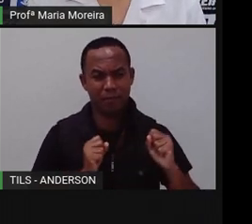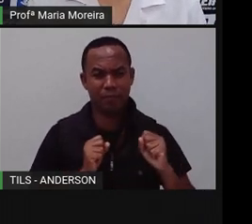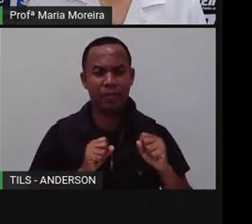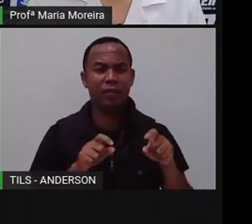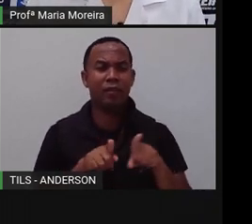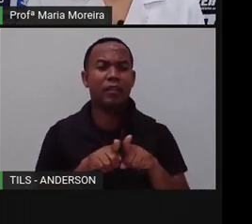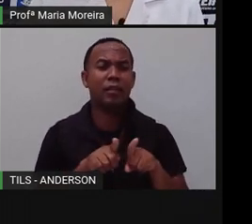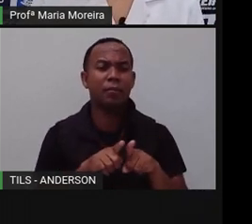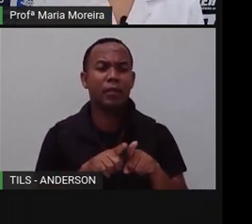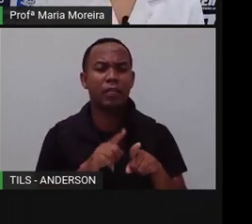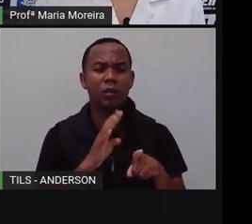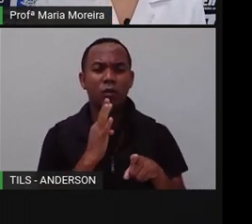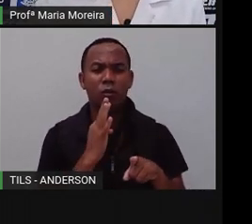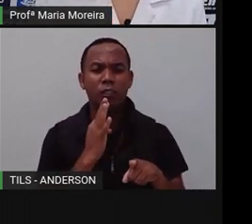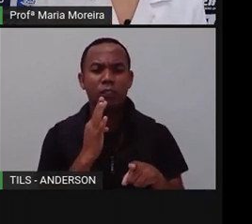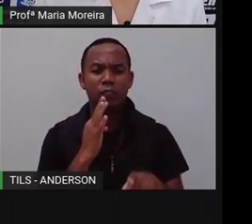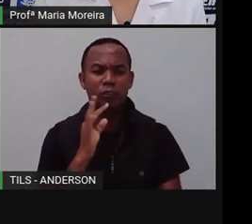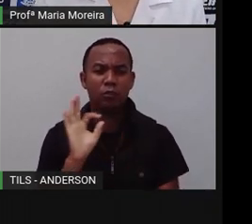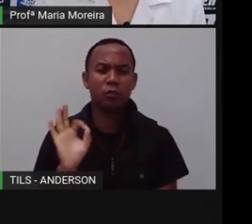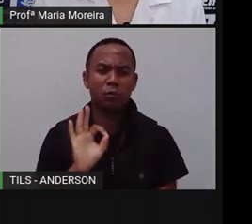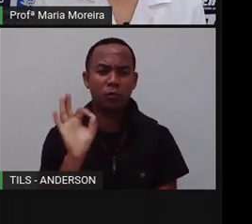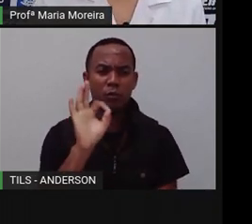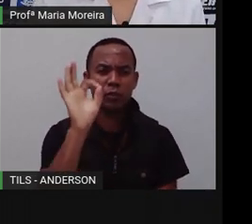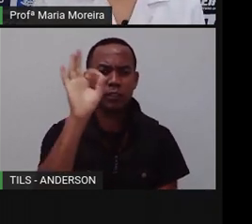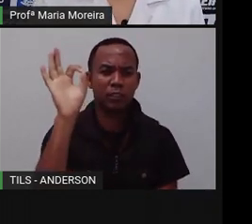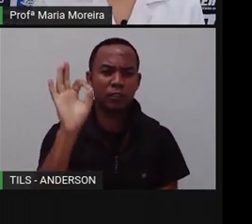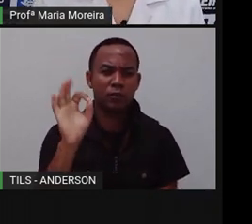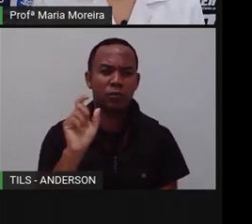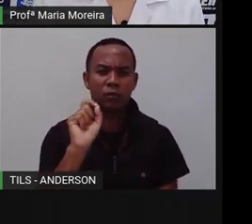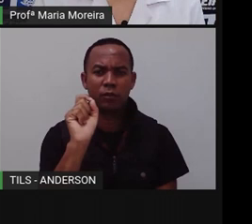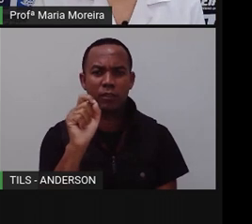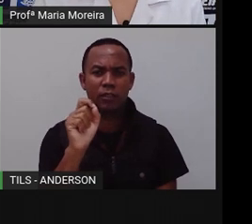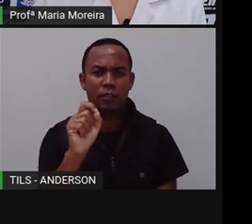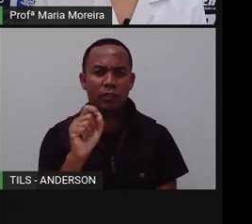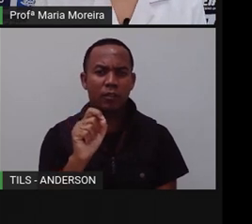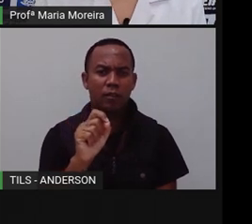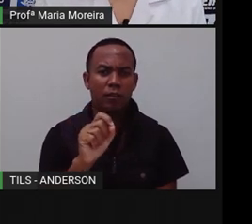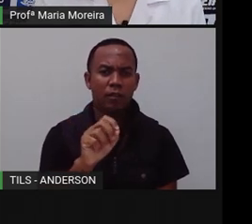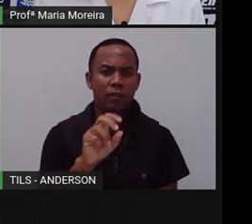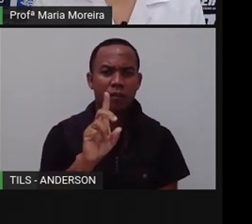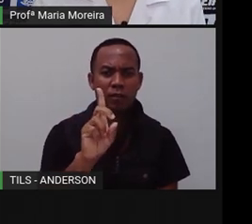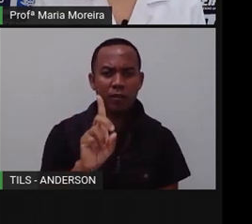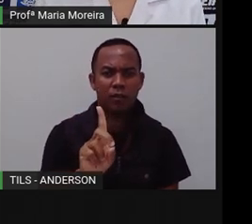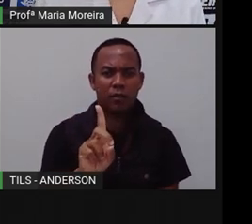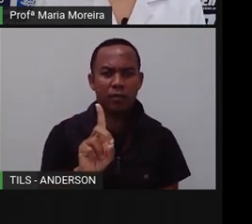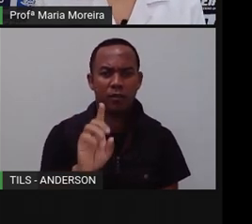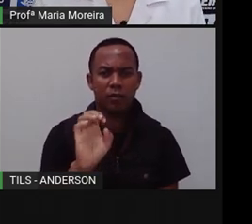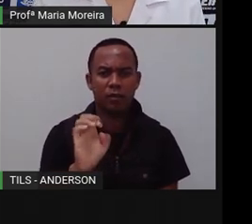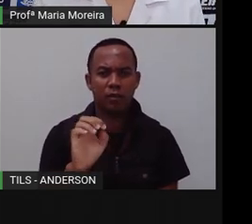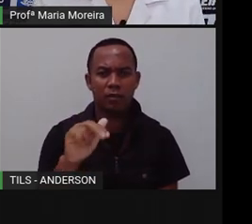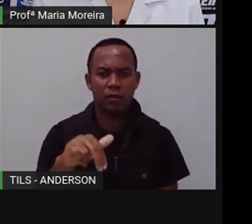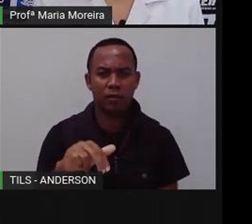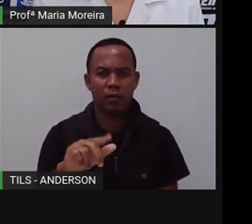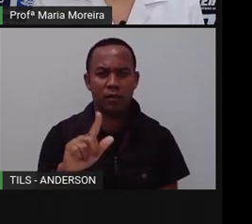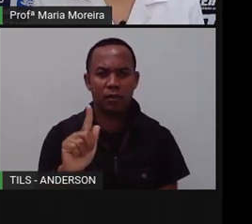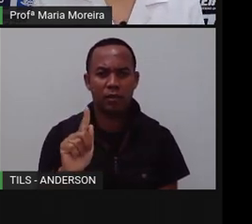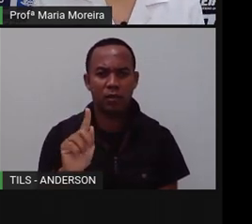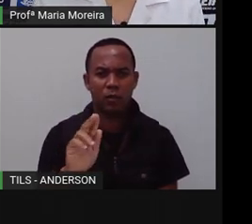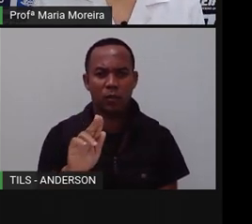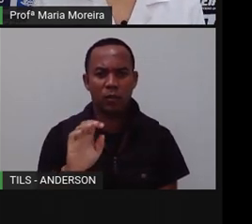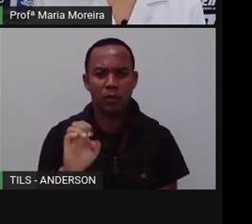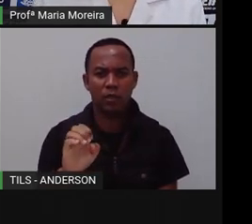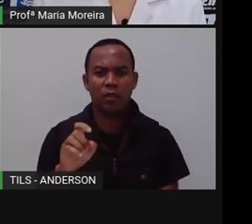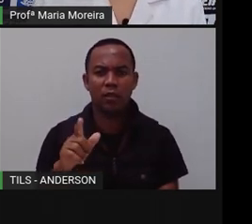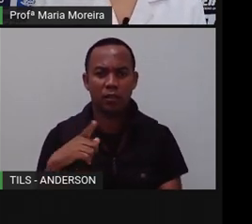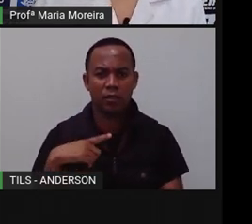popularmente como mosquito da dengue, mas ele também transmite o quê? A febre amarela, a chicogunha e a zika,